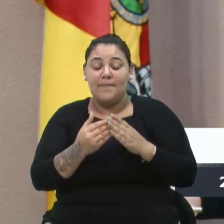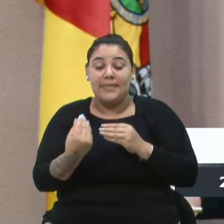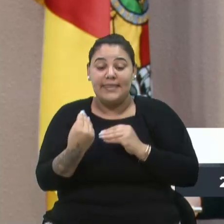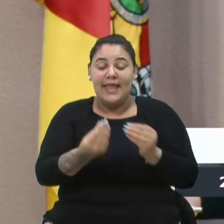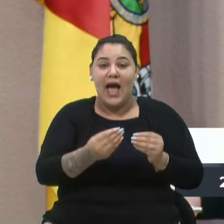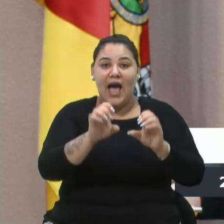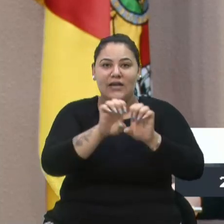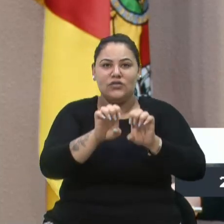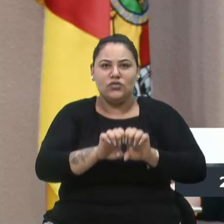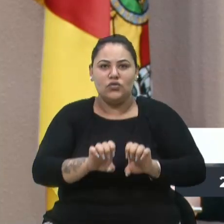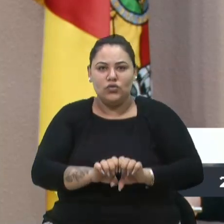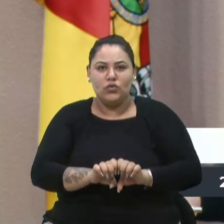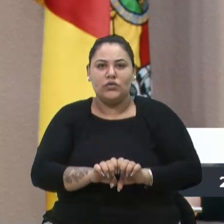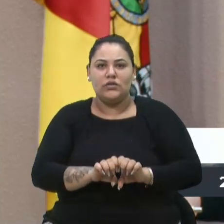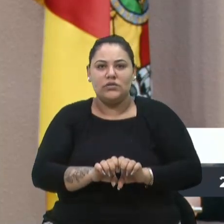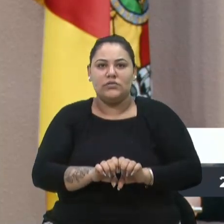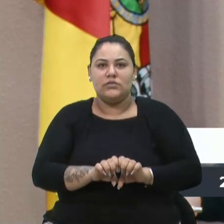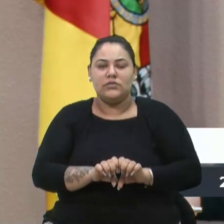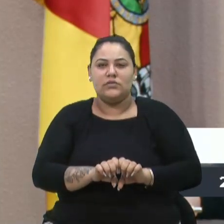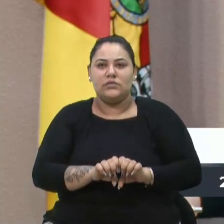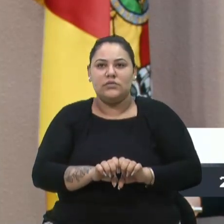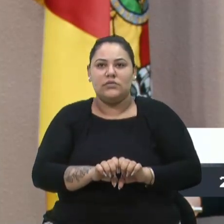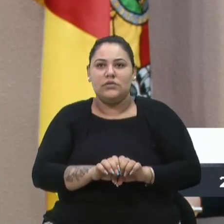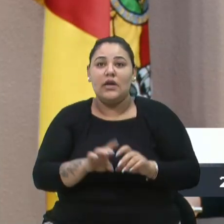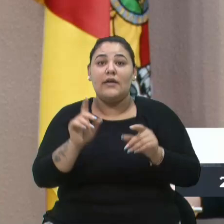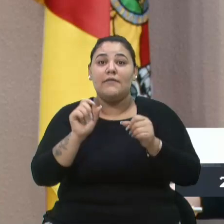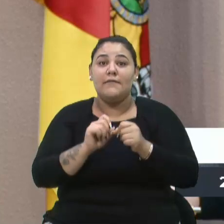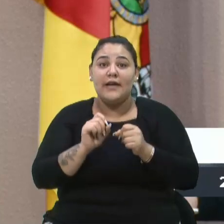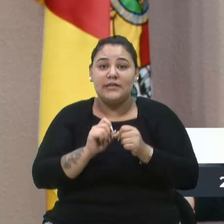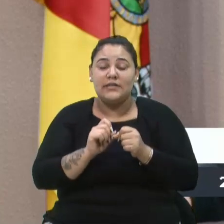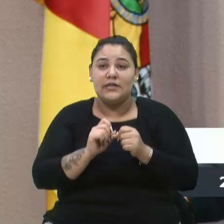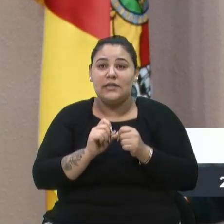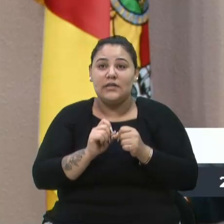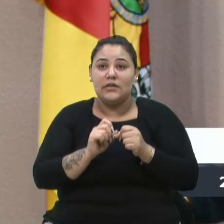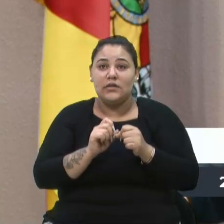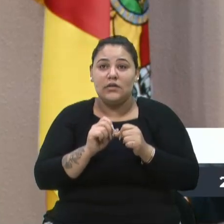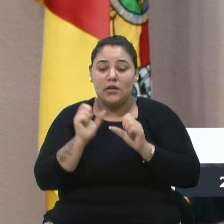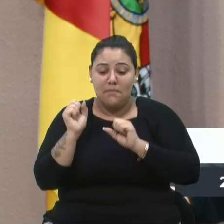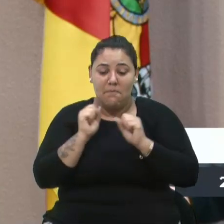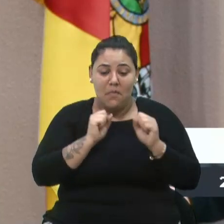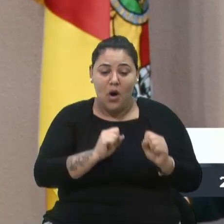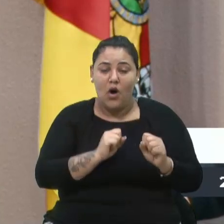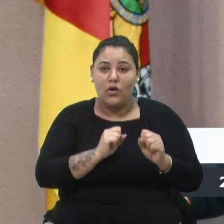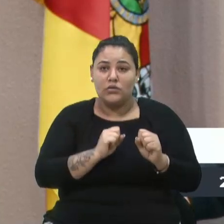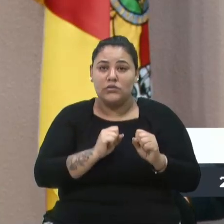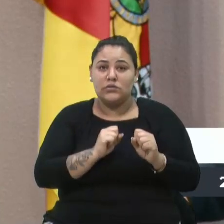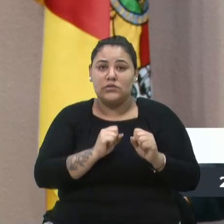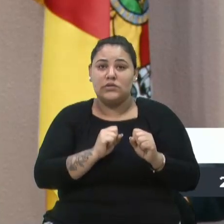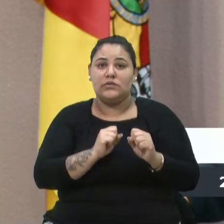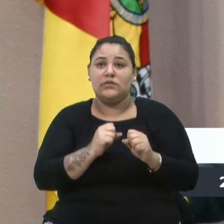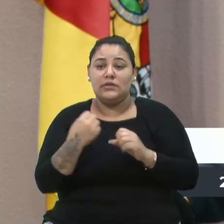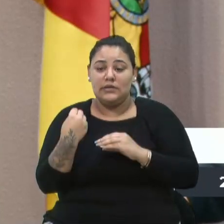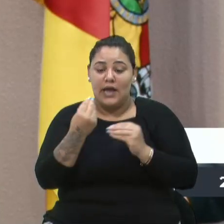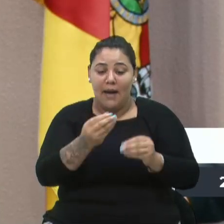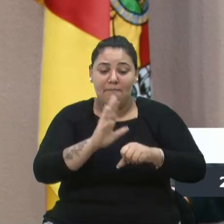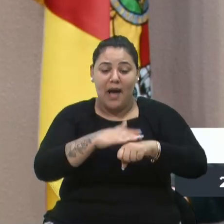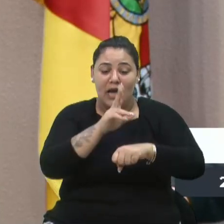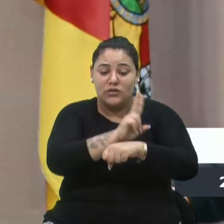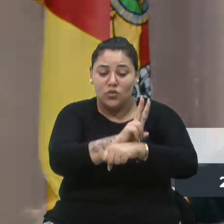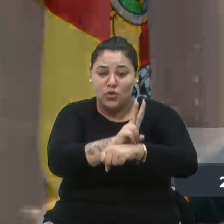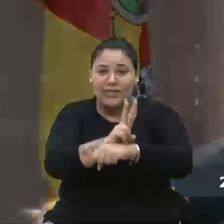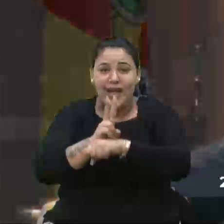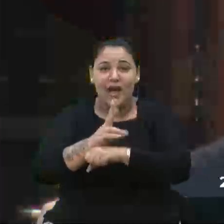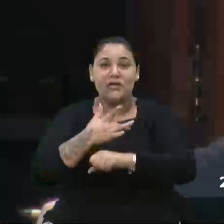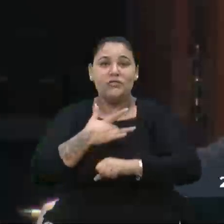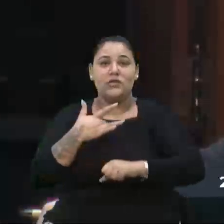de fazer com que possam esses também fornecer mais cuidados de saúde à nossa população,